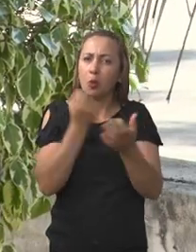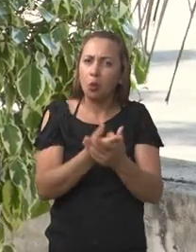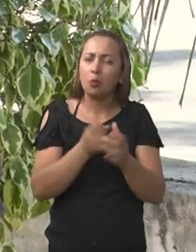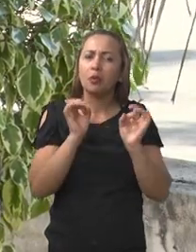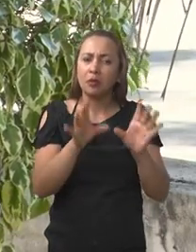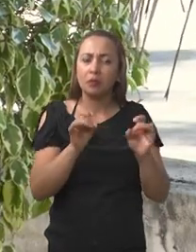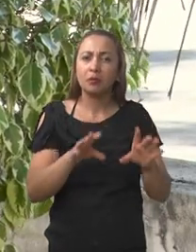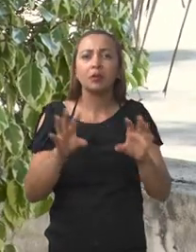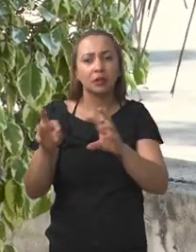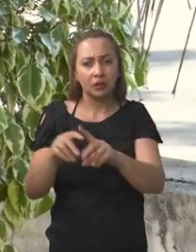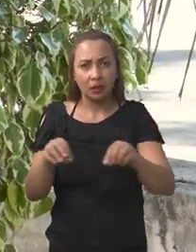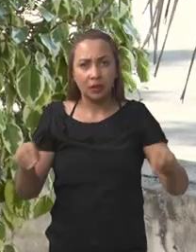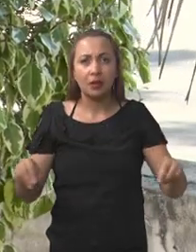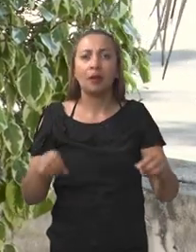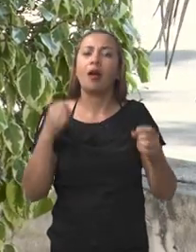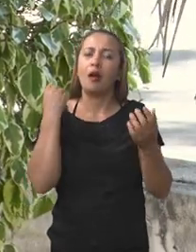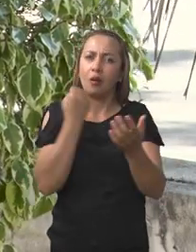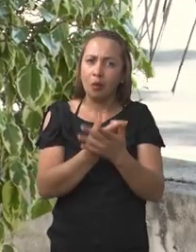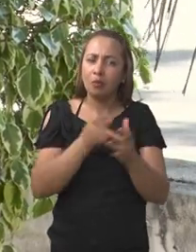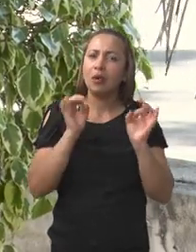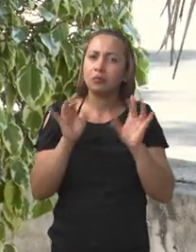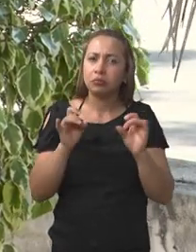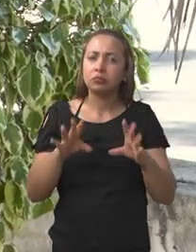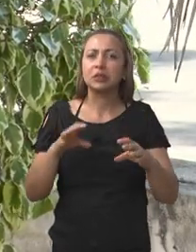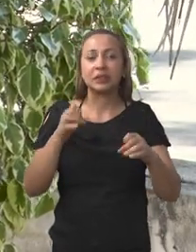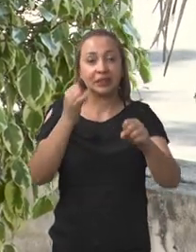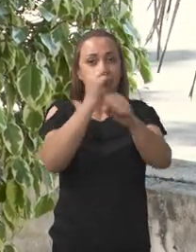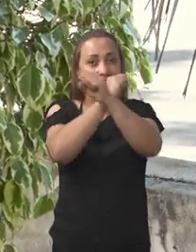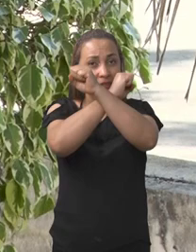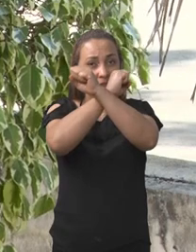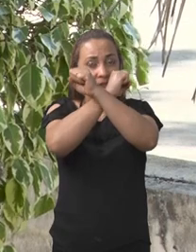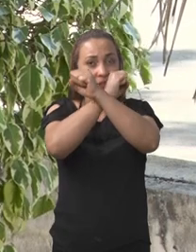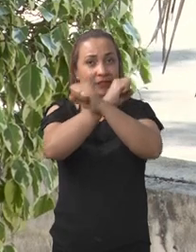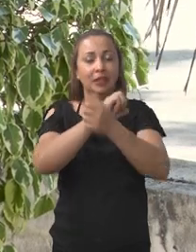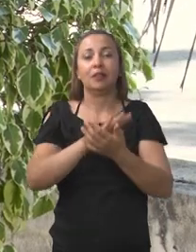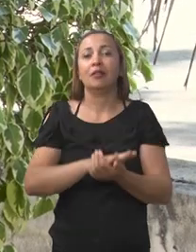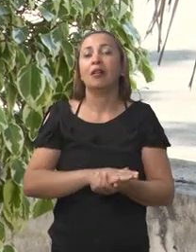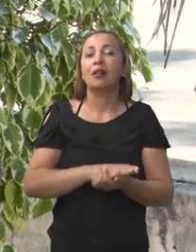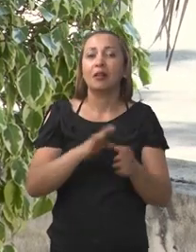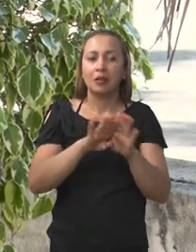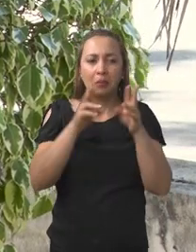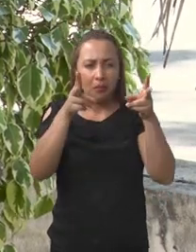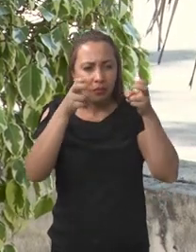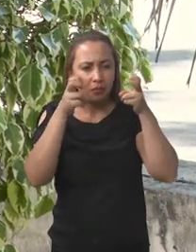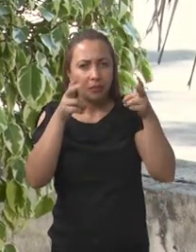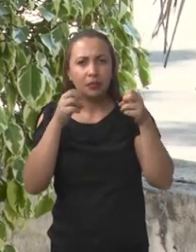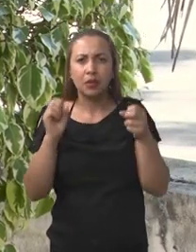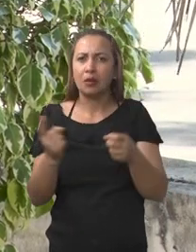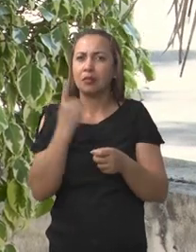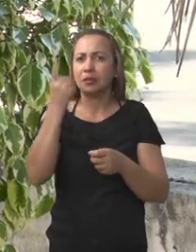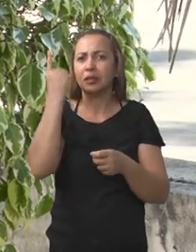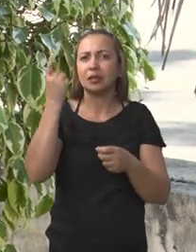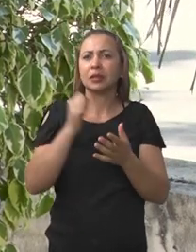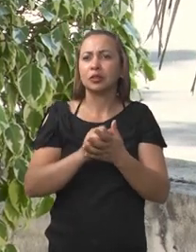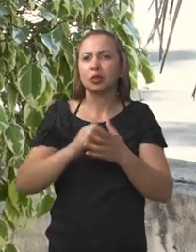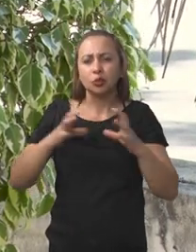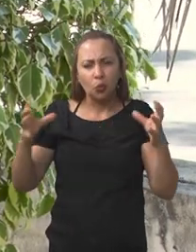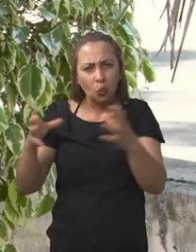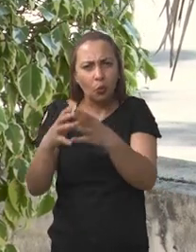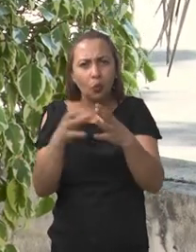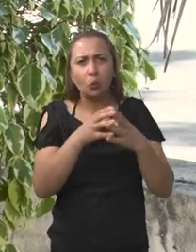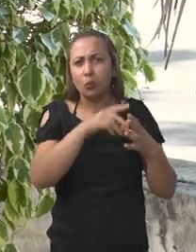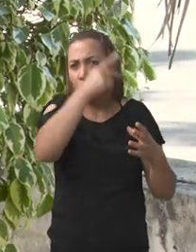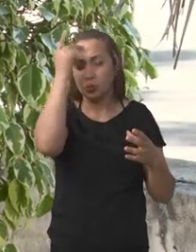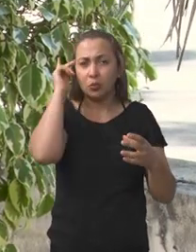terrenos, Compra e venda dos escravos, os arrendamentos desses terrenos, eu percebi uma grande etnia desses escravos, né? Que